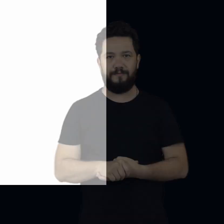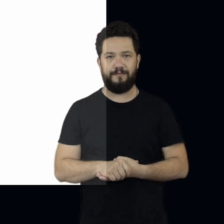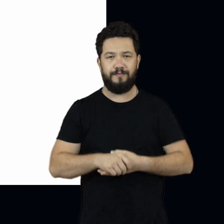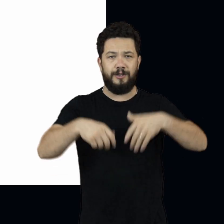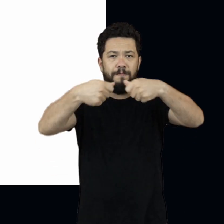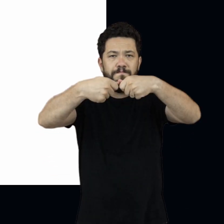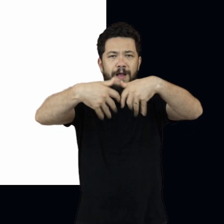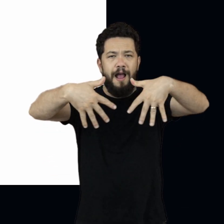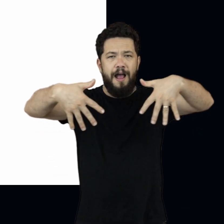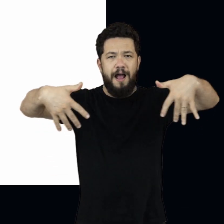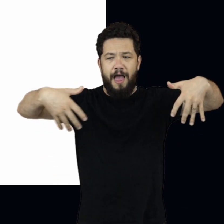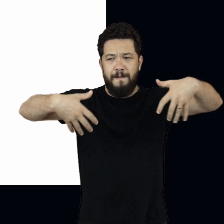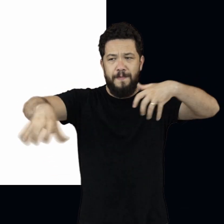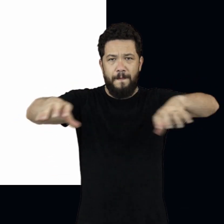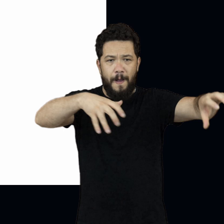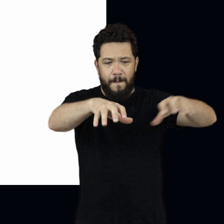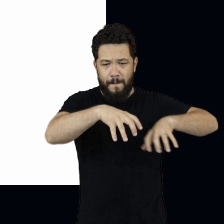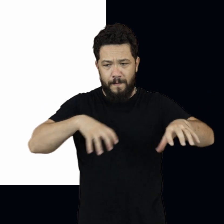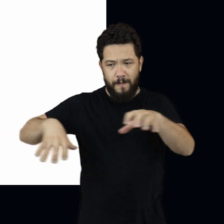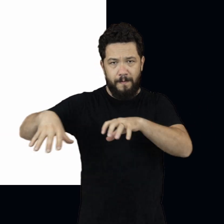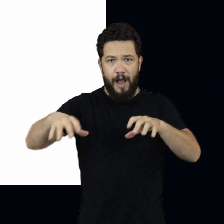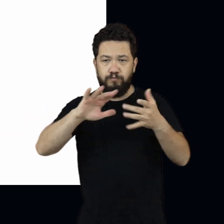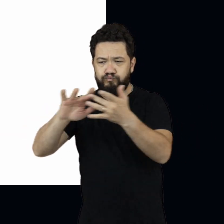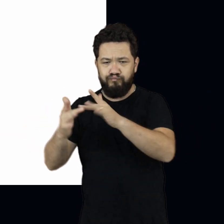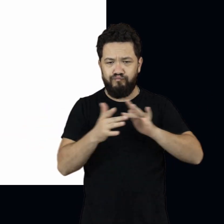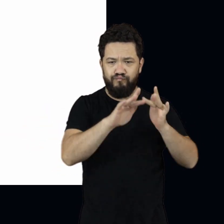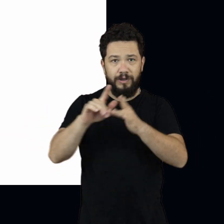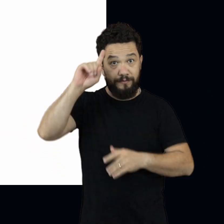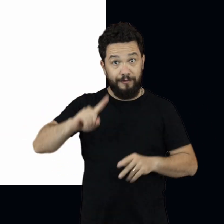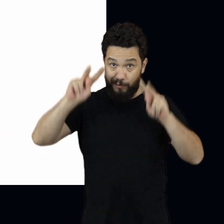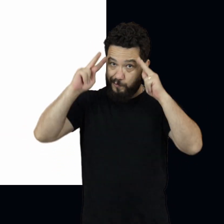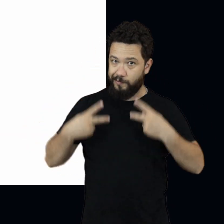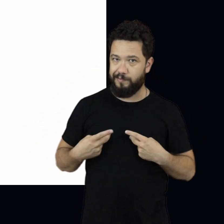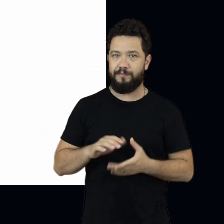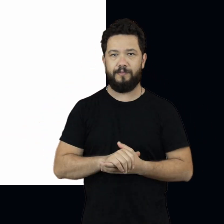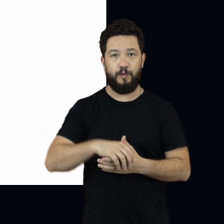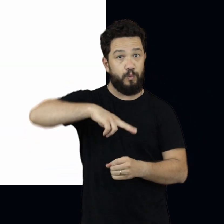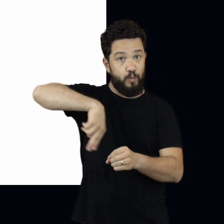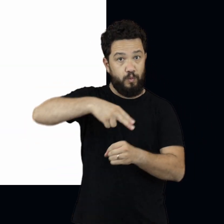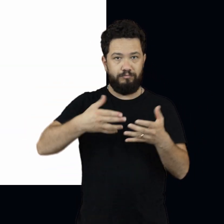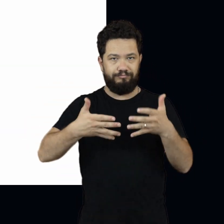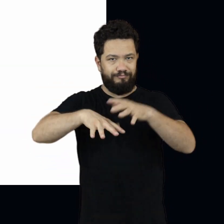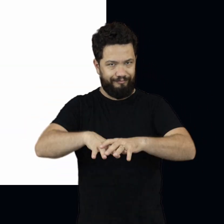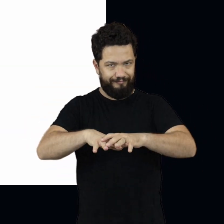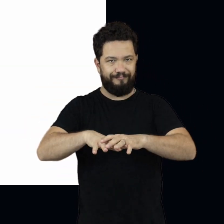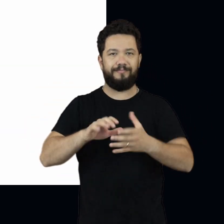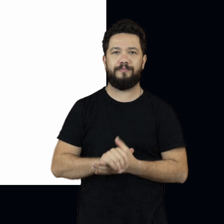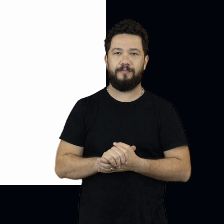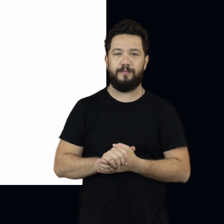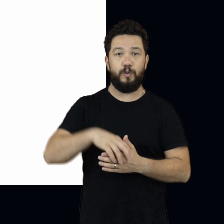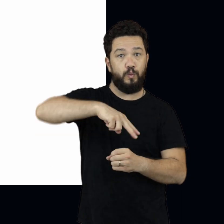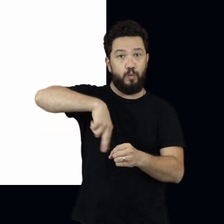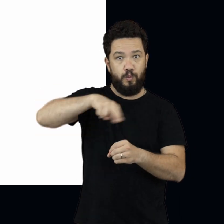E uma rede de divisões de assuntos estudantis e centros de educação em direitos humanos, com núcleos de educação especial